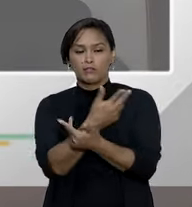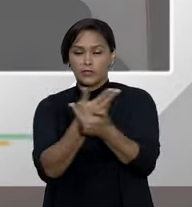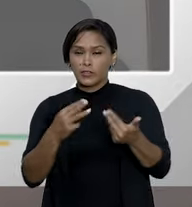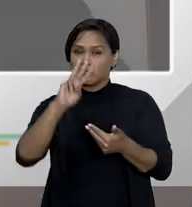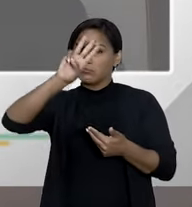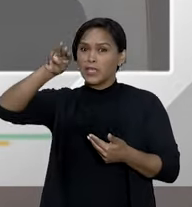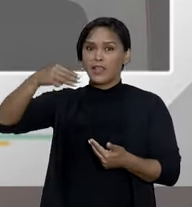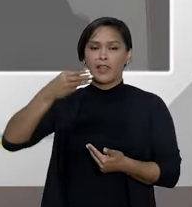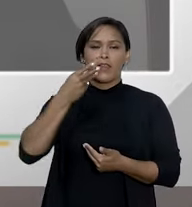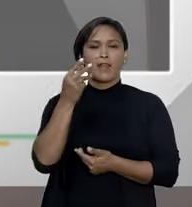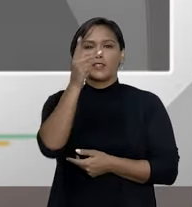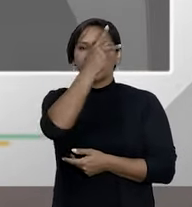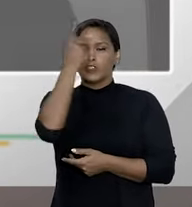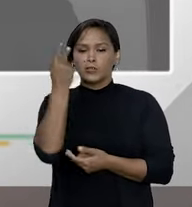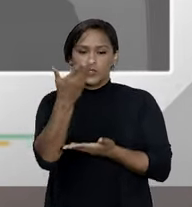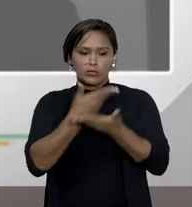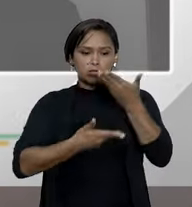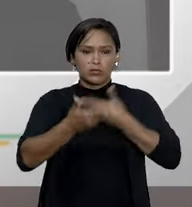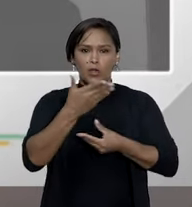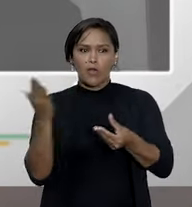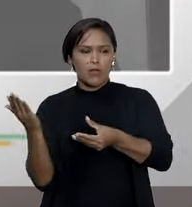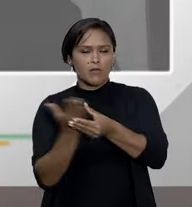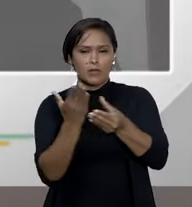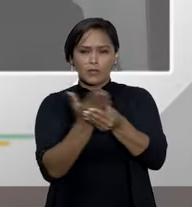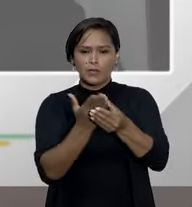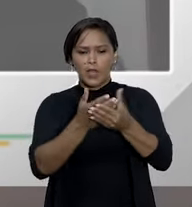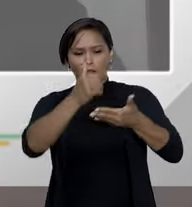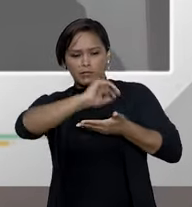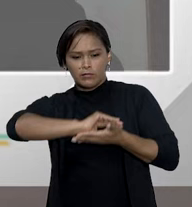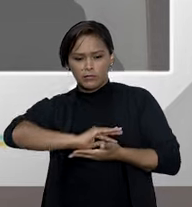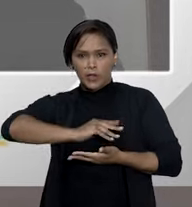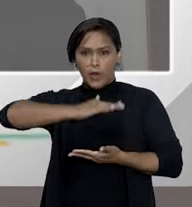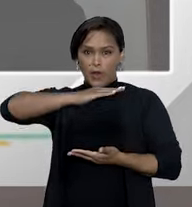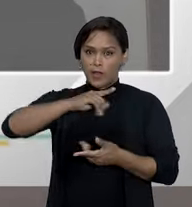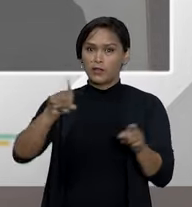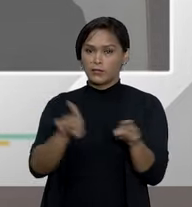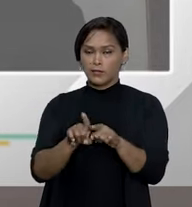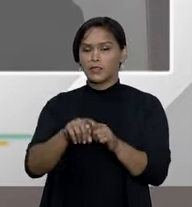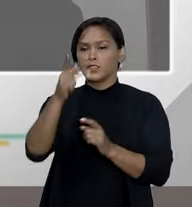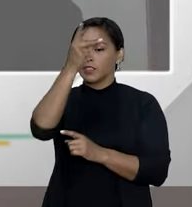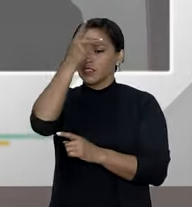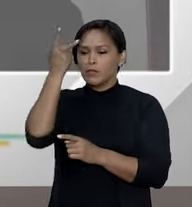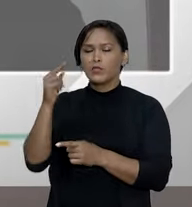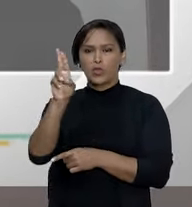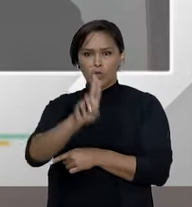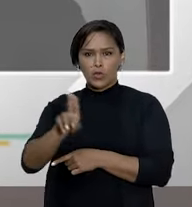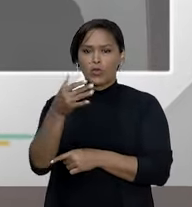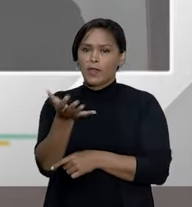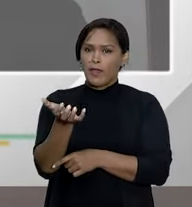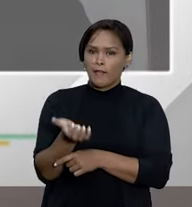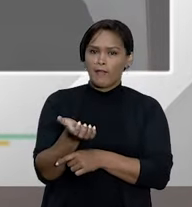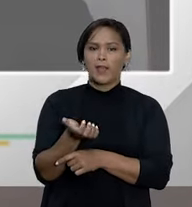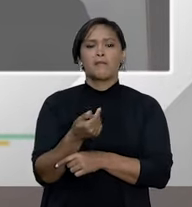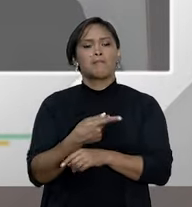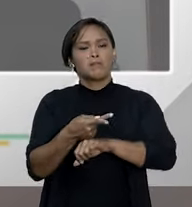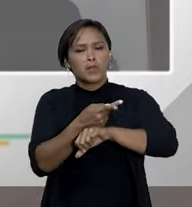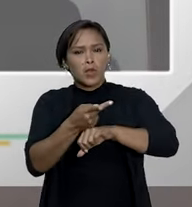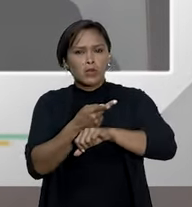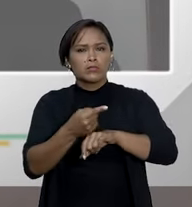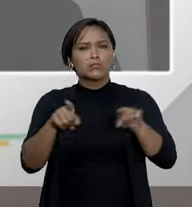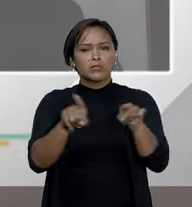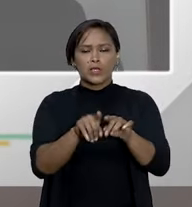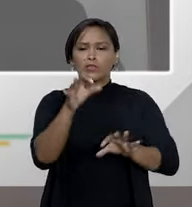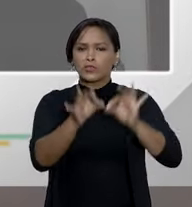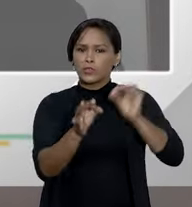milhares, centenas de ações que o consumidor vai, busca do judiciário, tentar obter